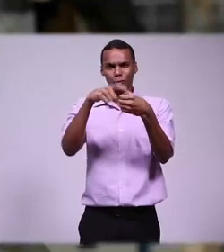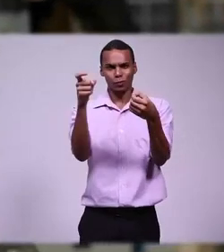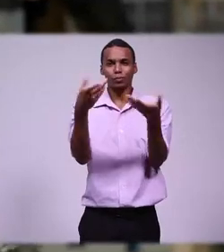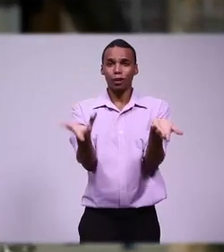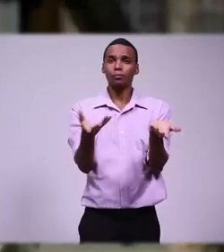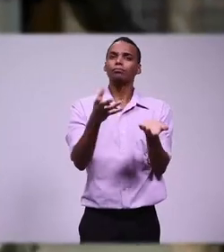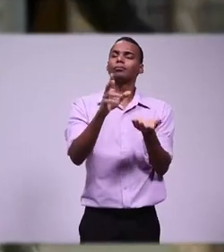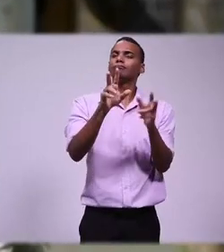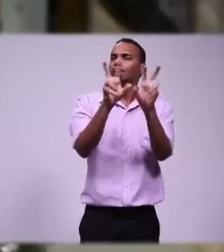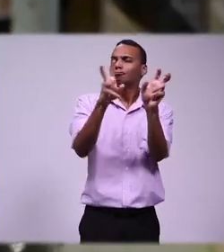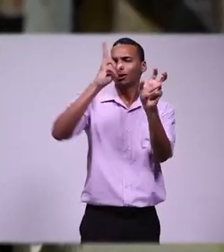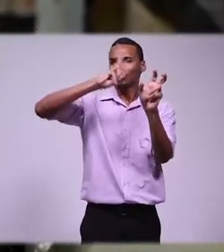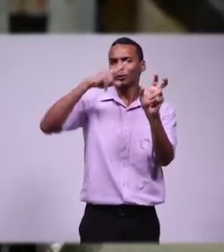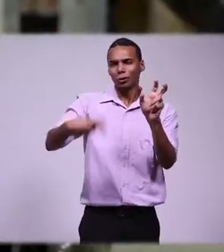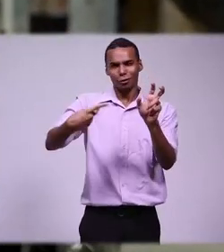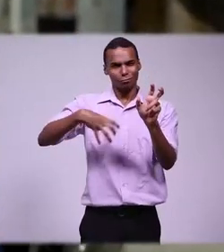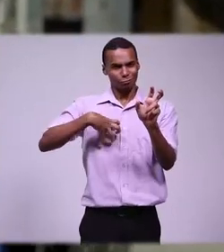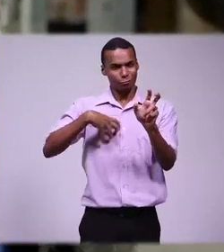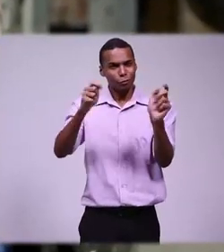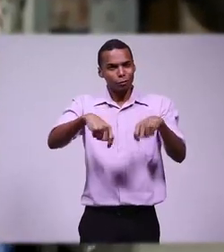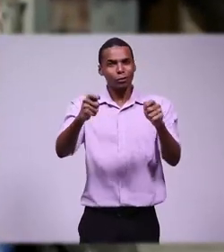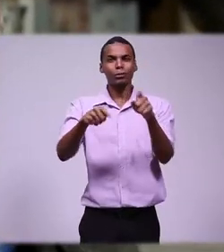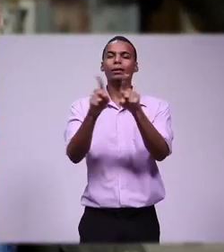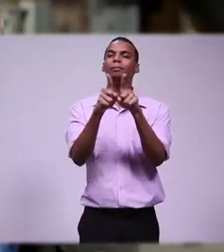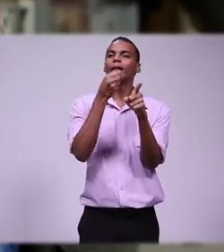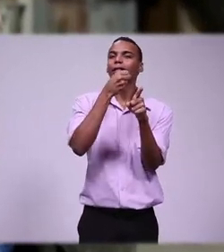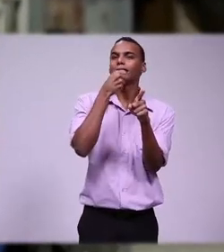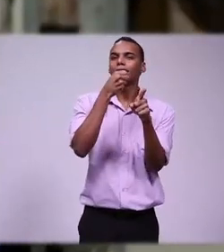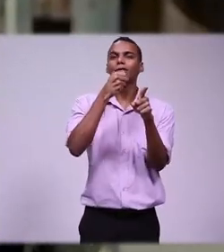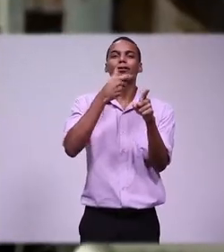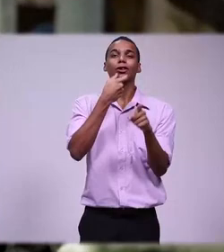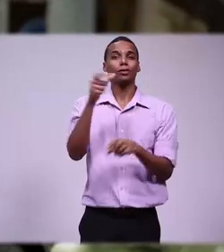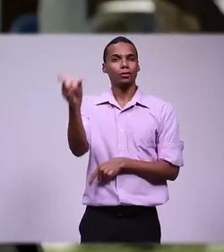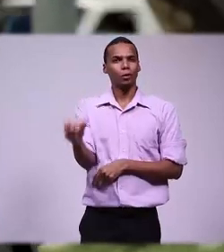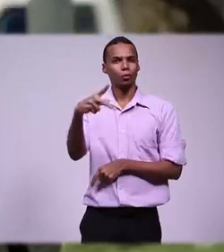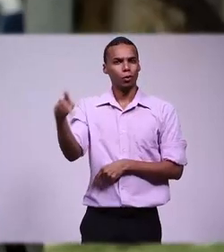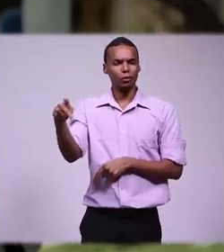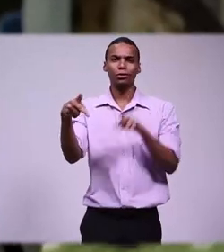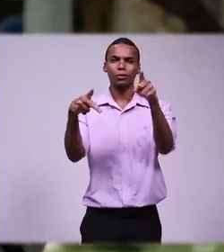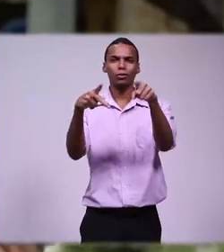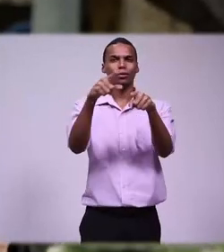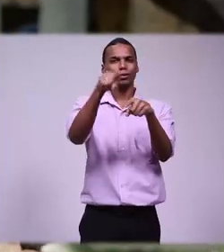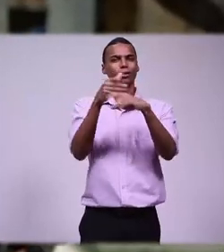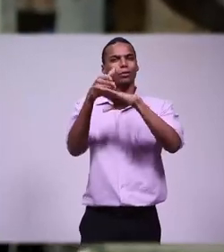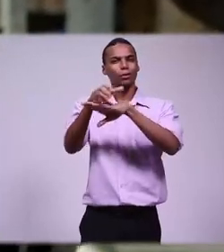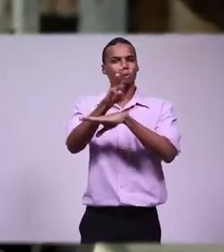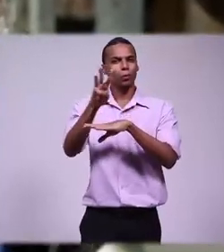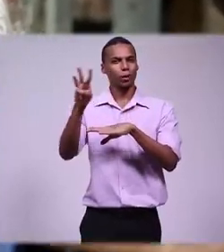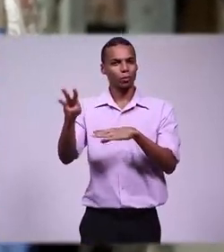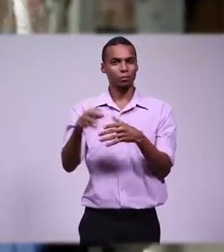Saiba mais sobre as histórias da Bahia. E não deixe de conferir entrevista completa com o professor Dilton no ambiente educacional web.